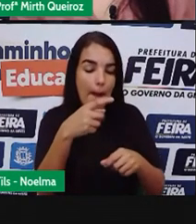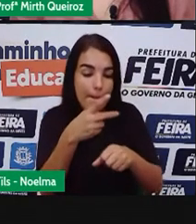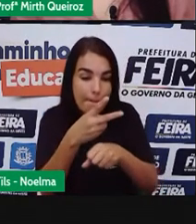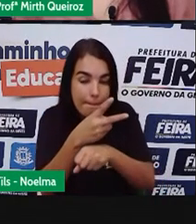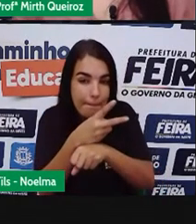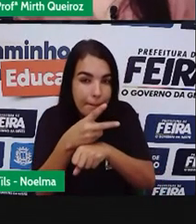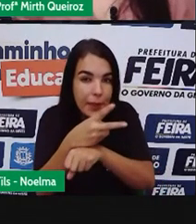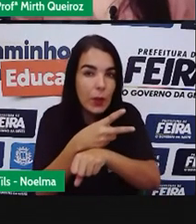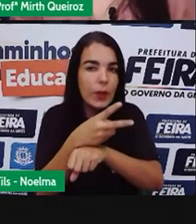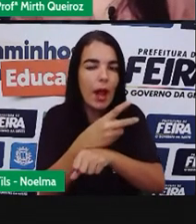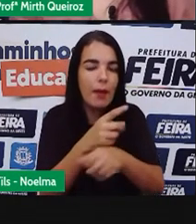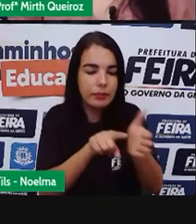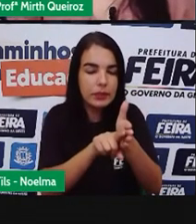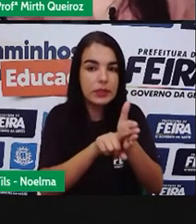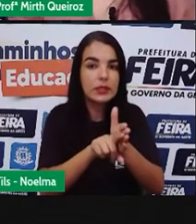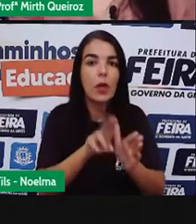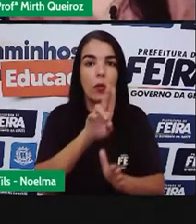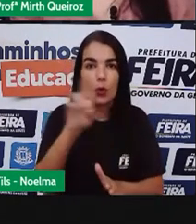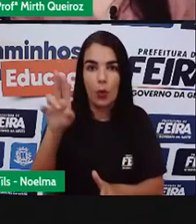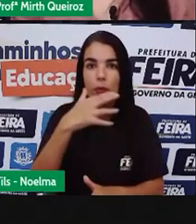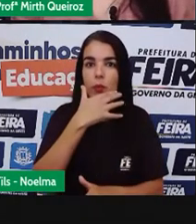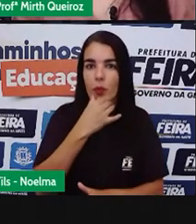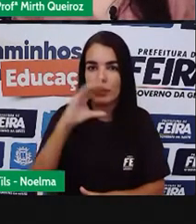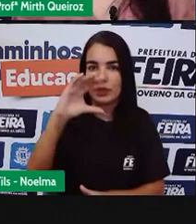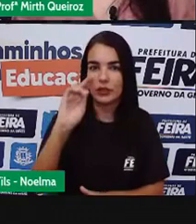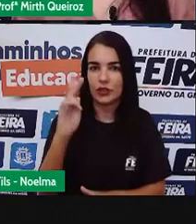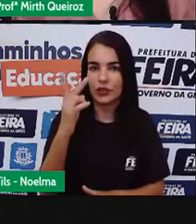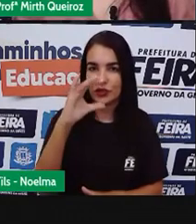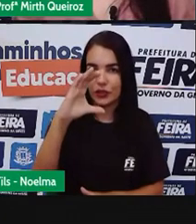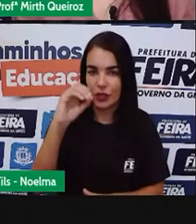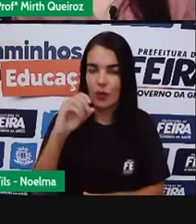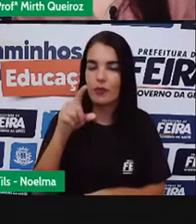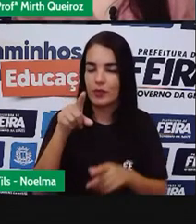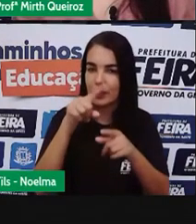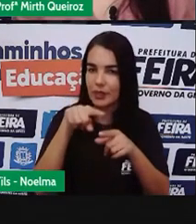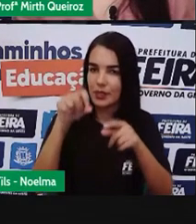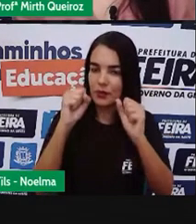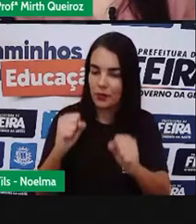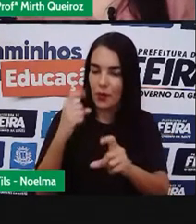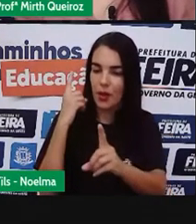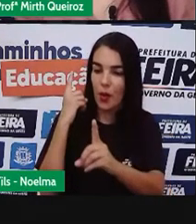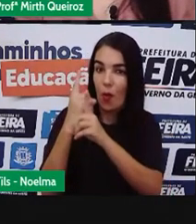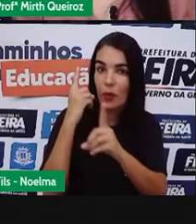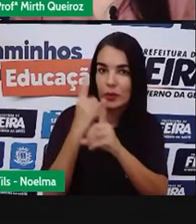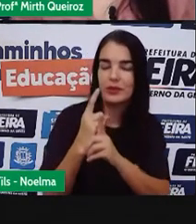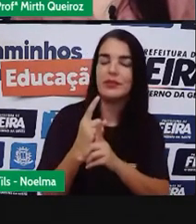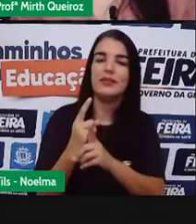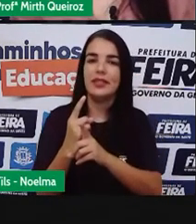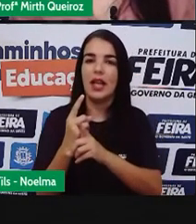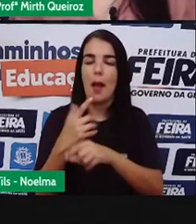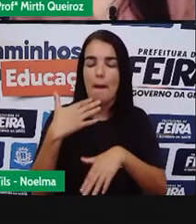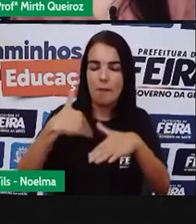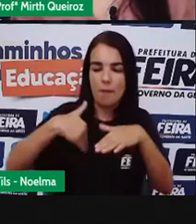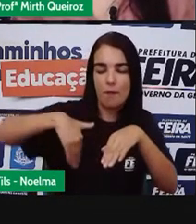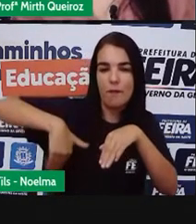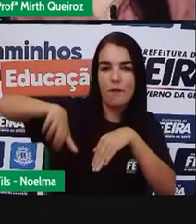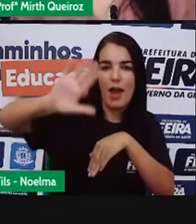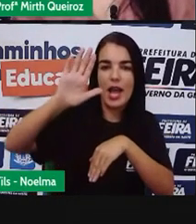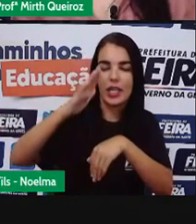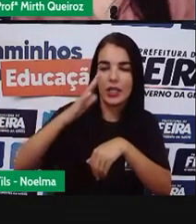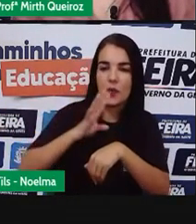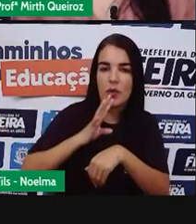Chico Maleiro Vocês vão encontrar Vários reportagens Falando sobre ele Vão conhecer Mais profundamente